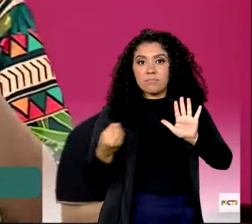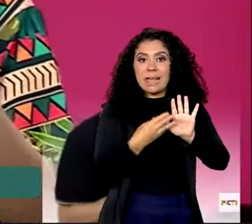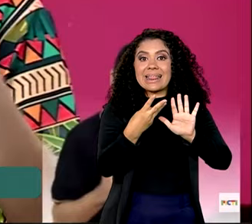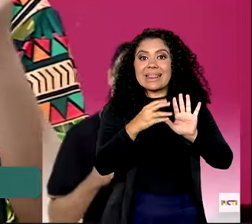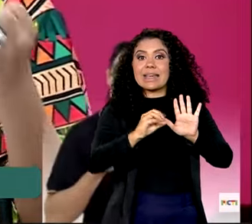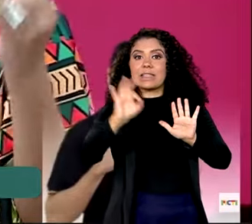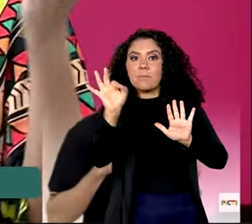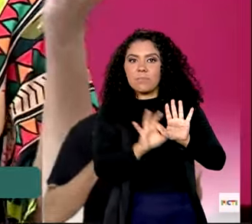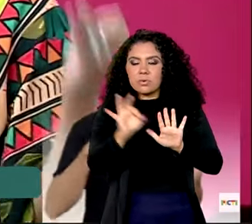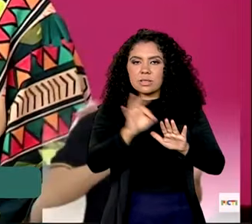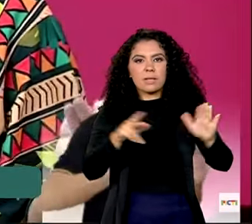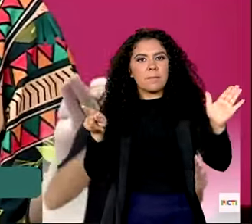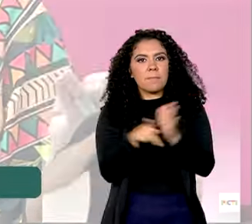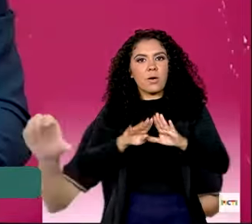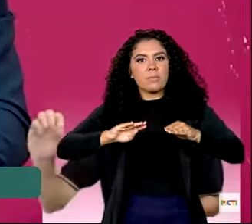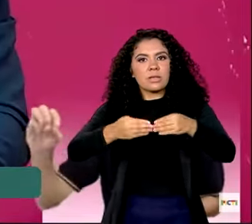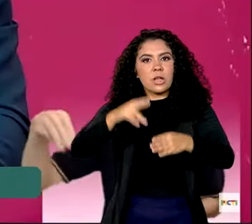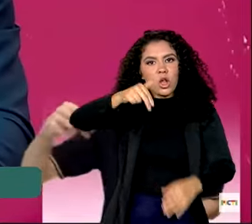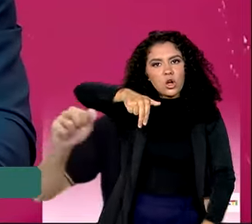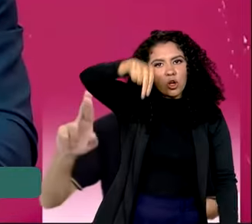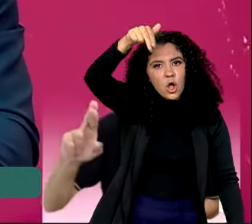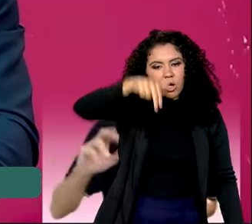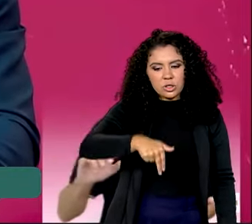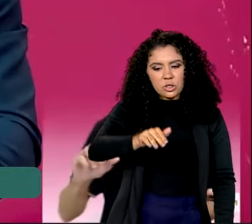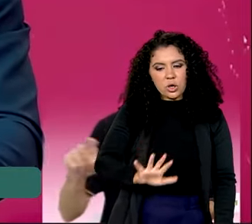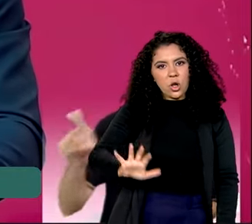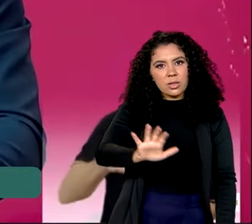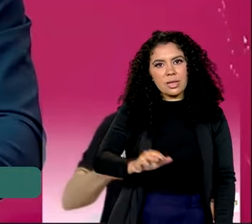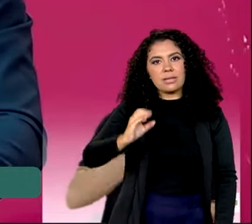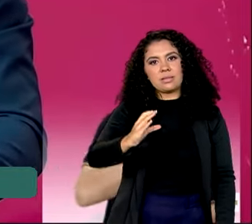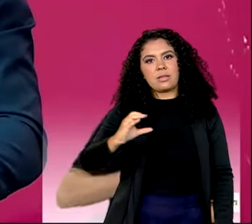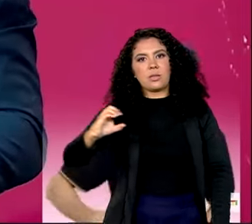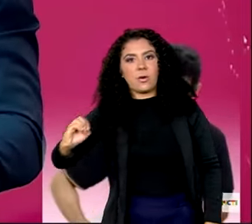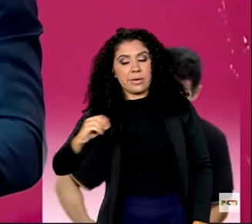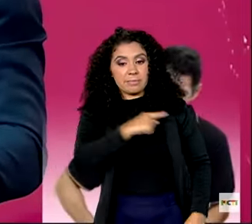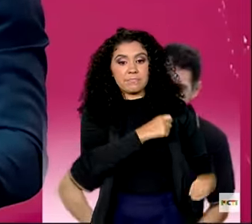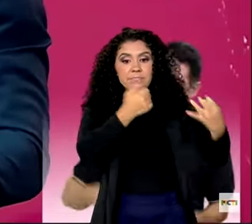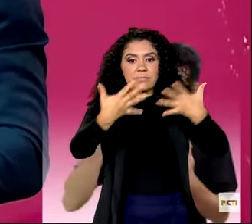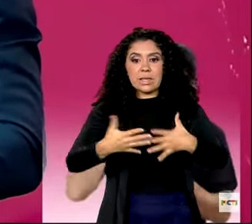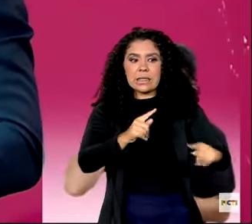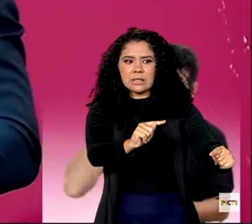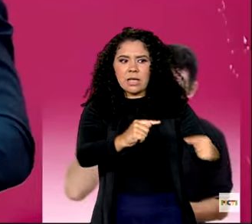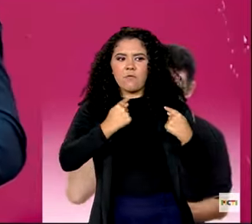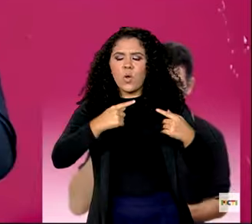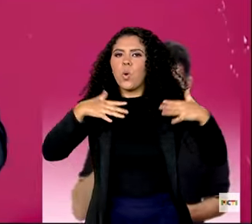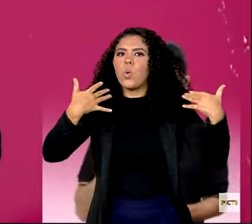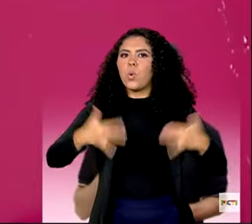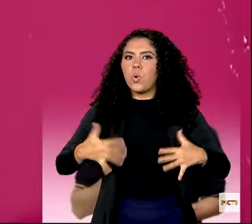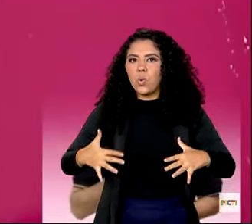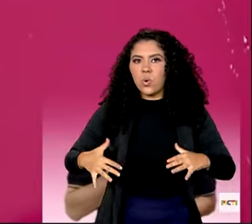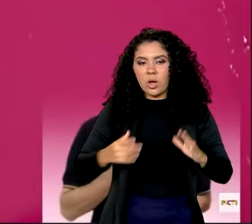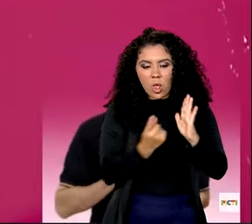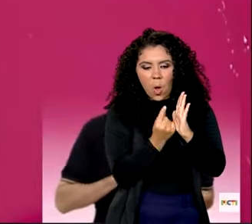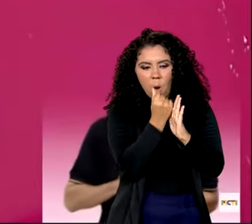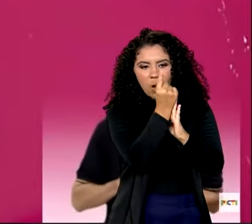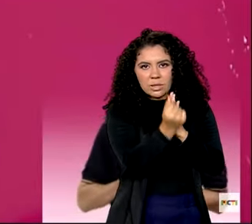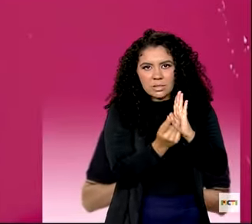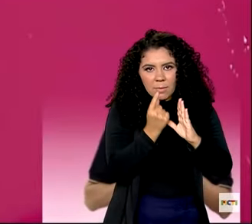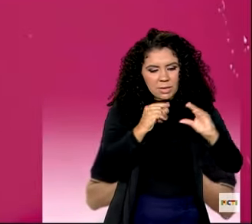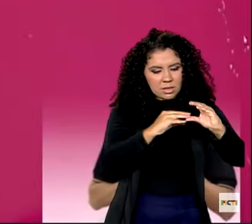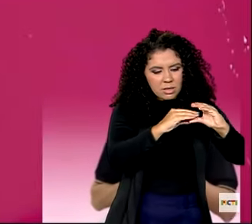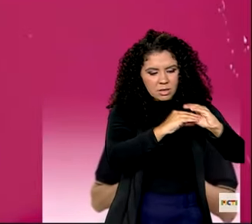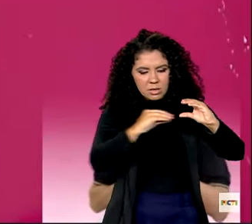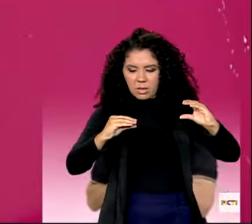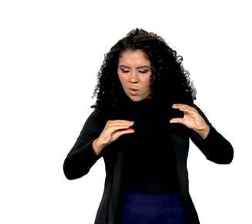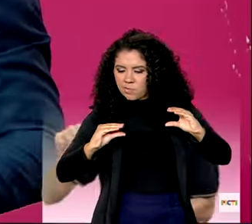na região norte, nordeste e centro-oeste. Um desafio muito grande é tirar parte do orçamento para a gente investir na área